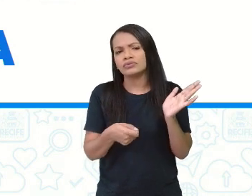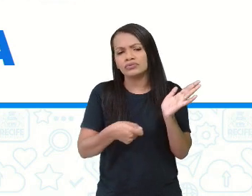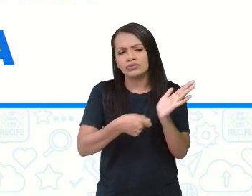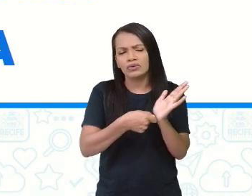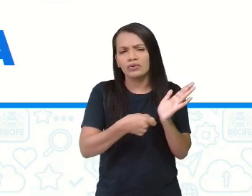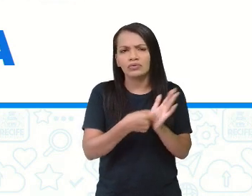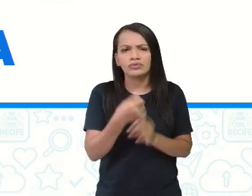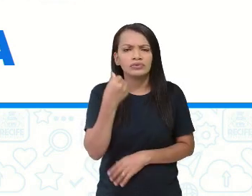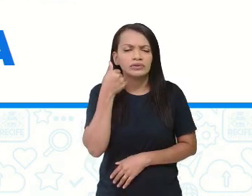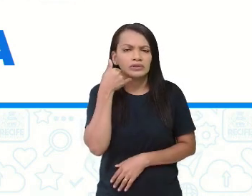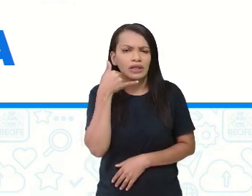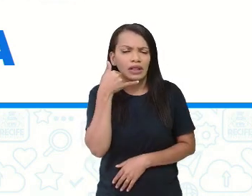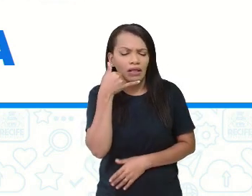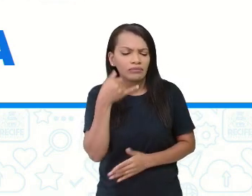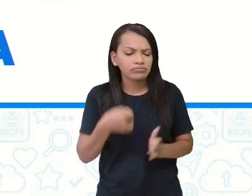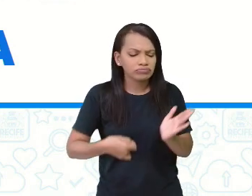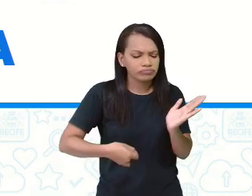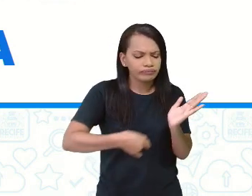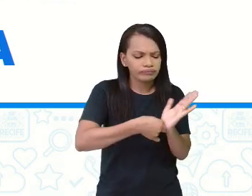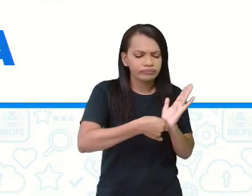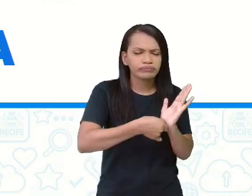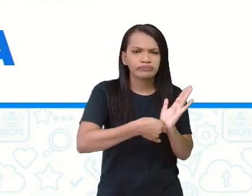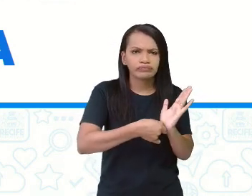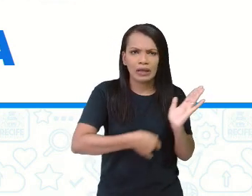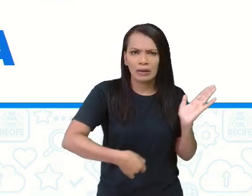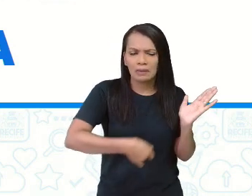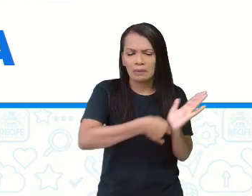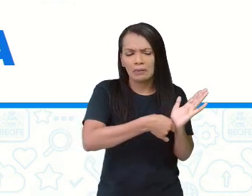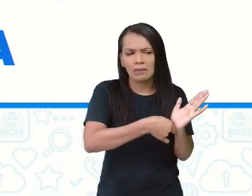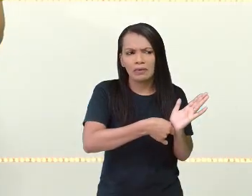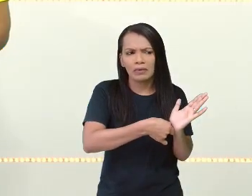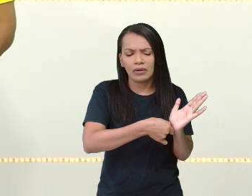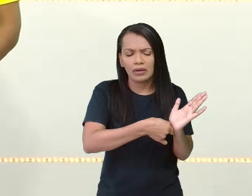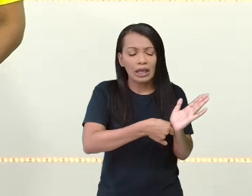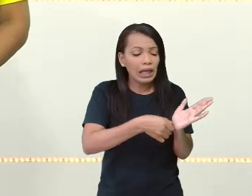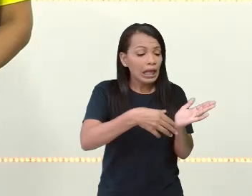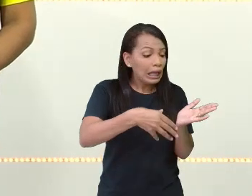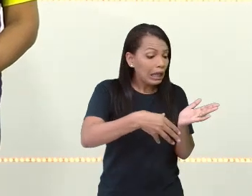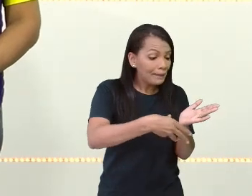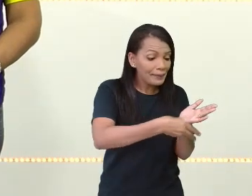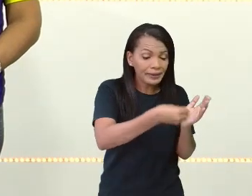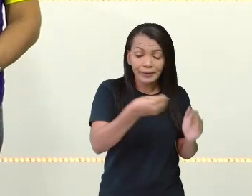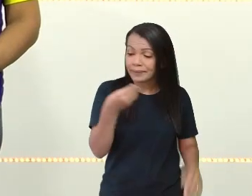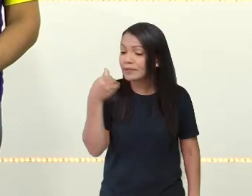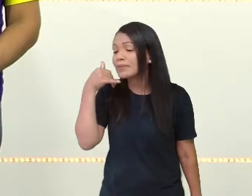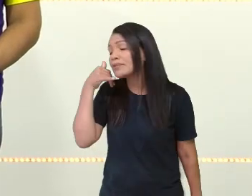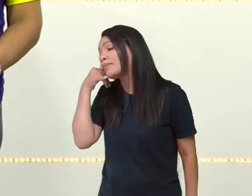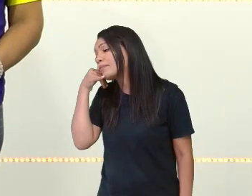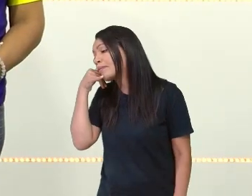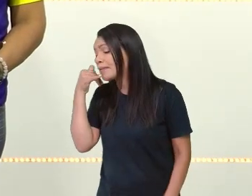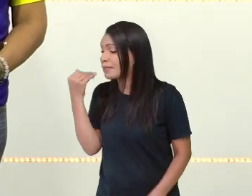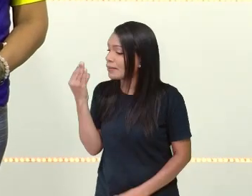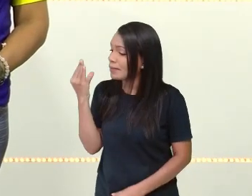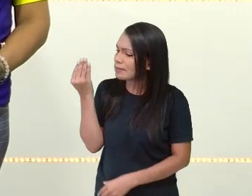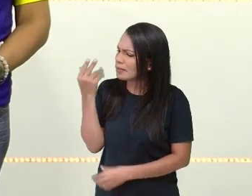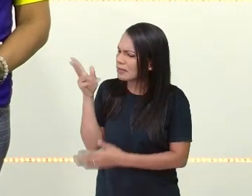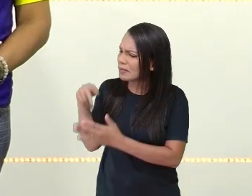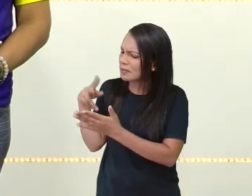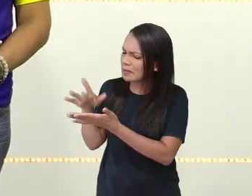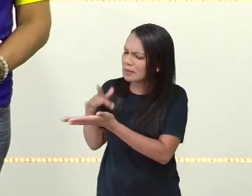energia sim, tá? Então, terminou? Carregou? Tira da tomada, tá bom?